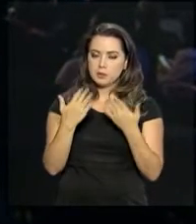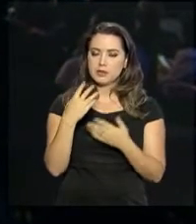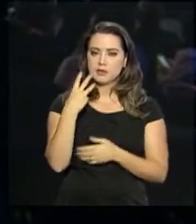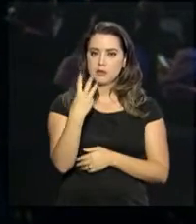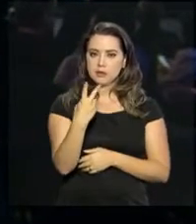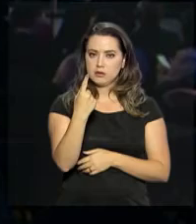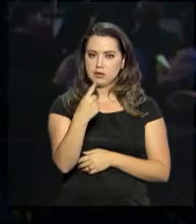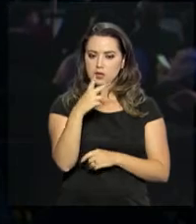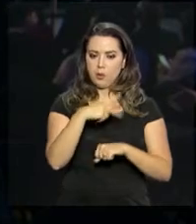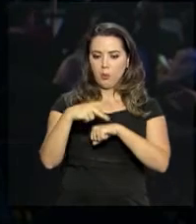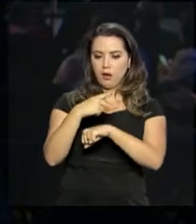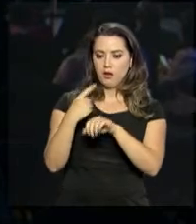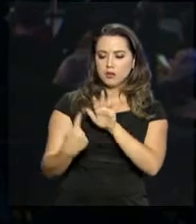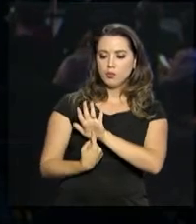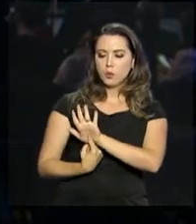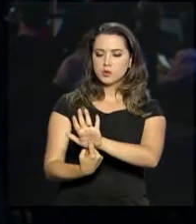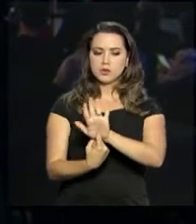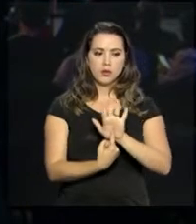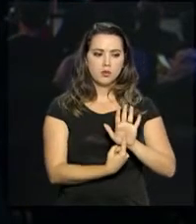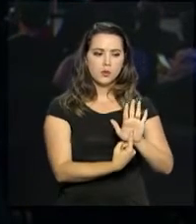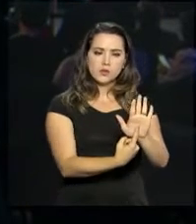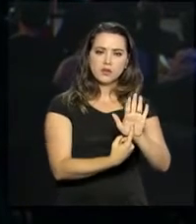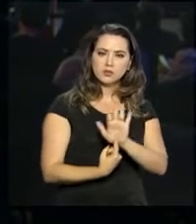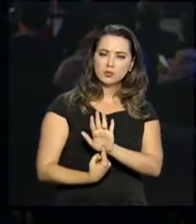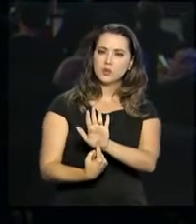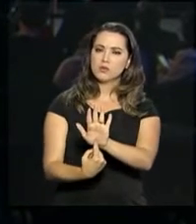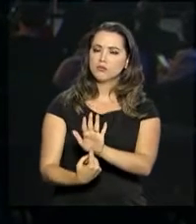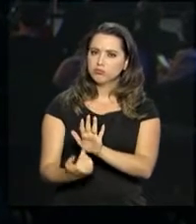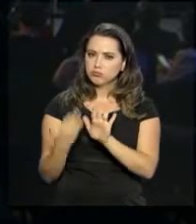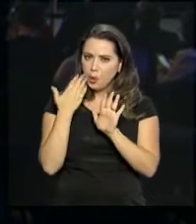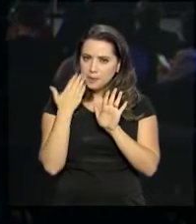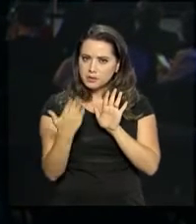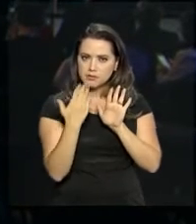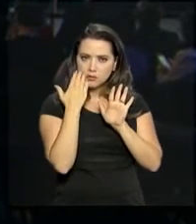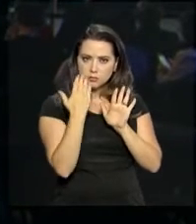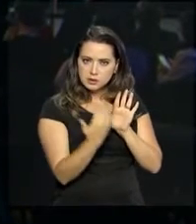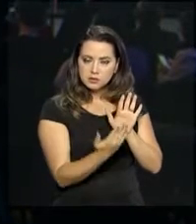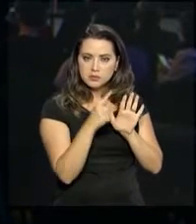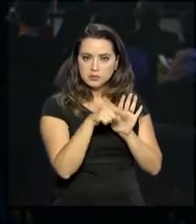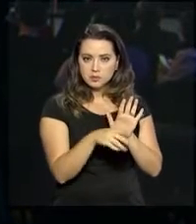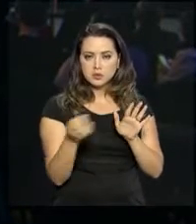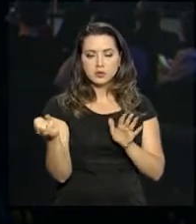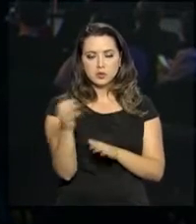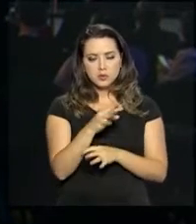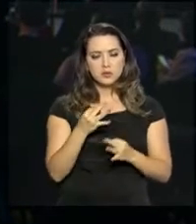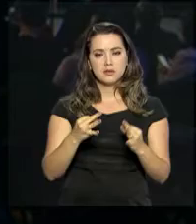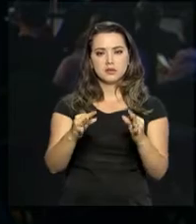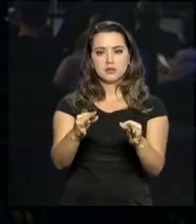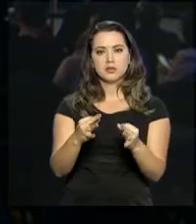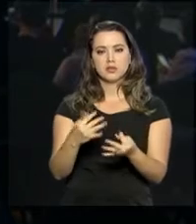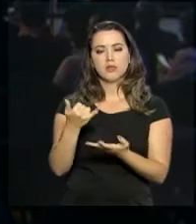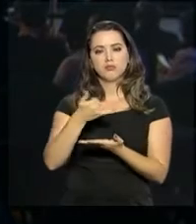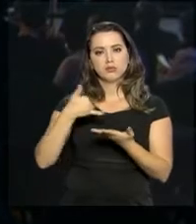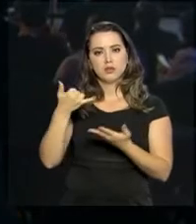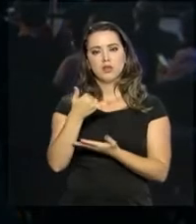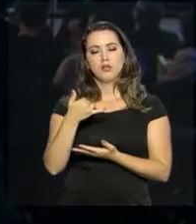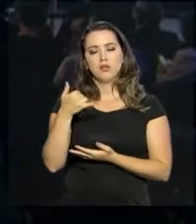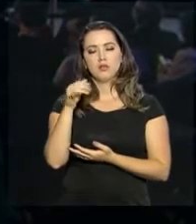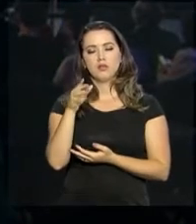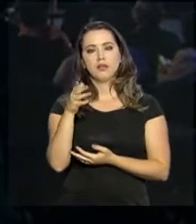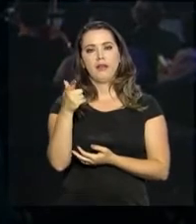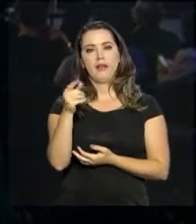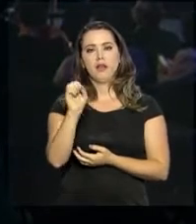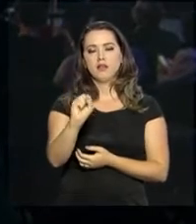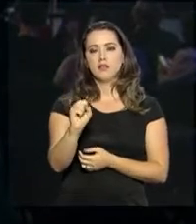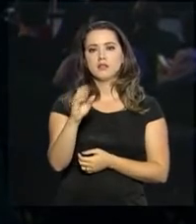países, mostrando o que há de mais moderno no setor de petróleo, gás natural e biocombustíveis. Nesses